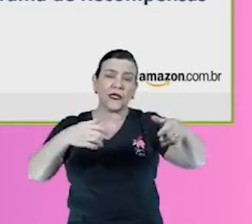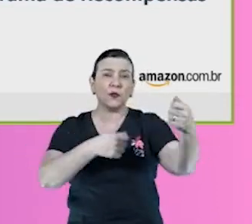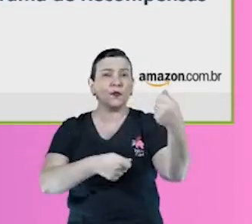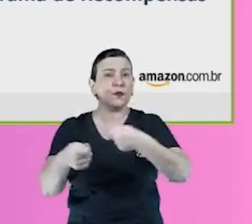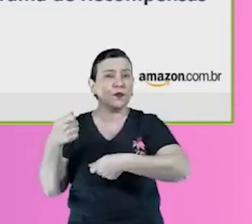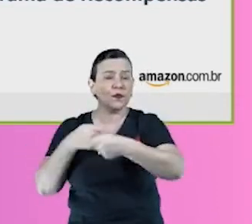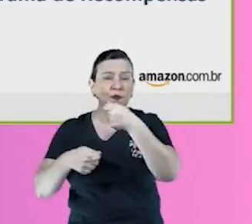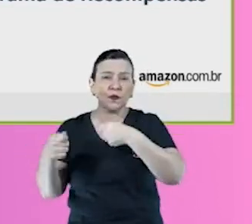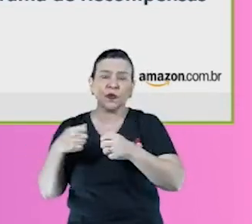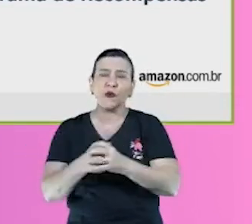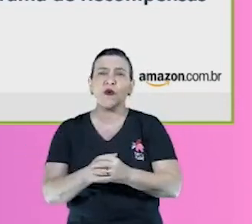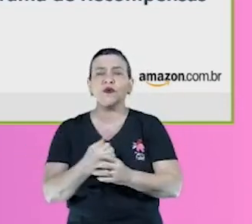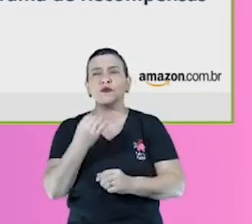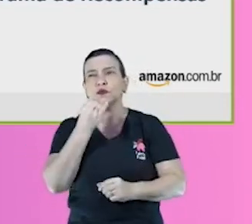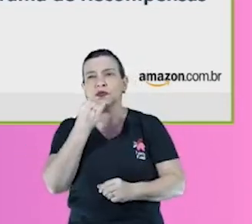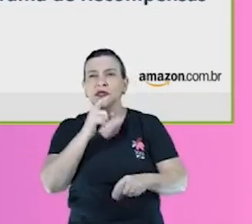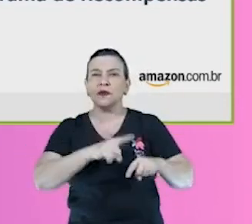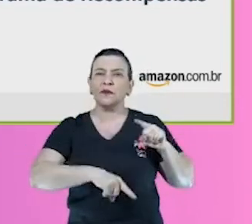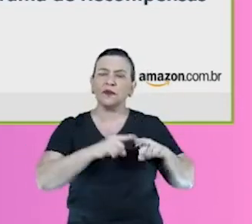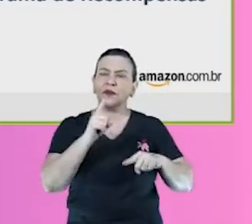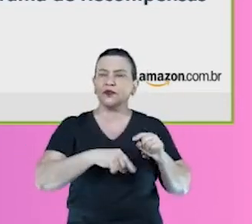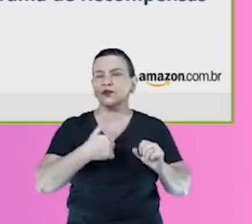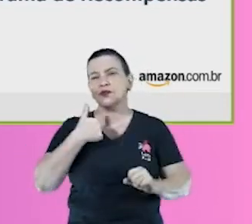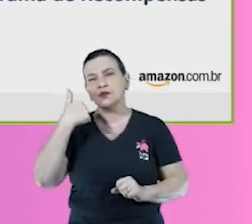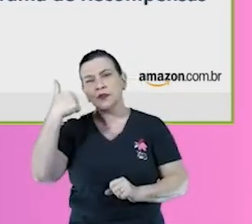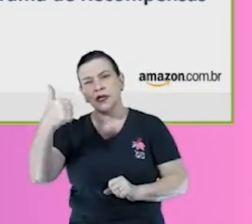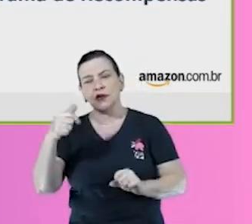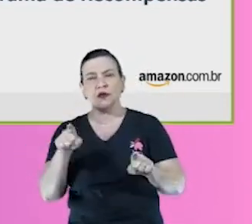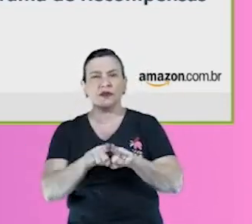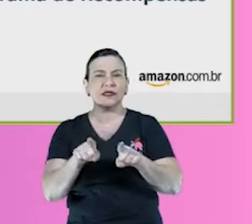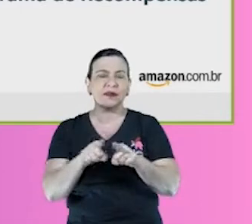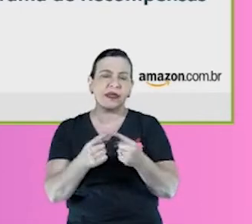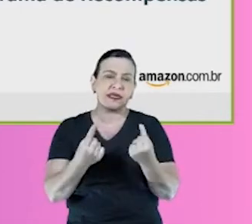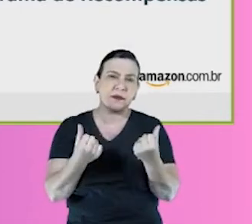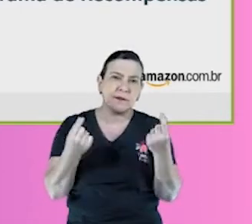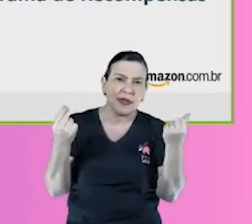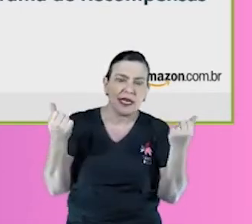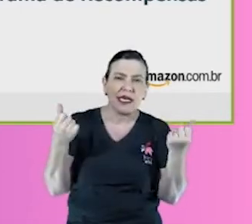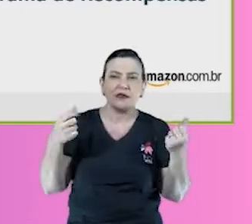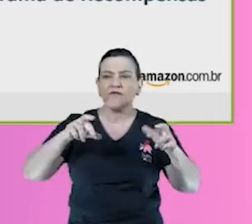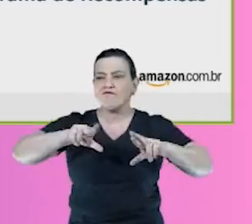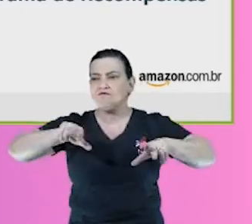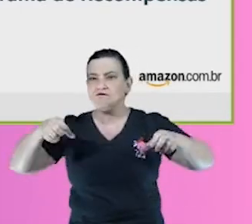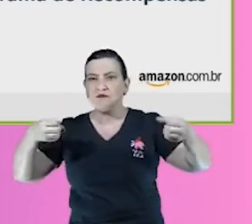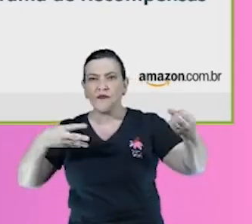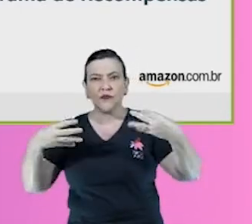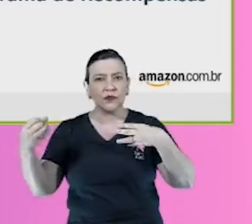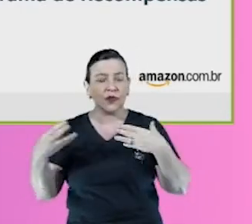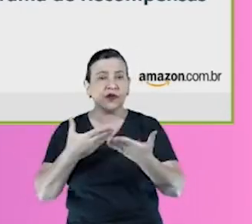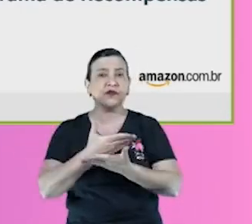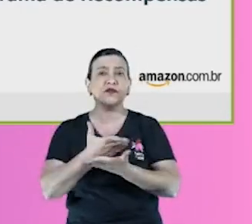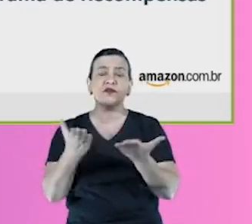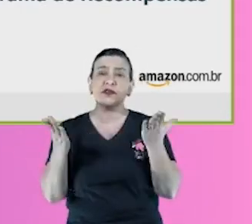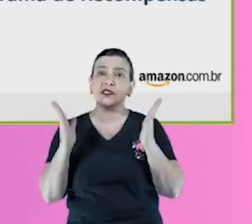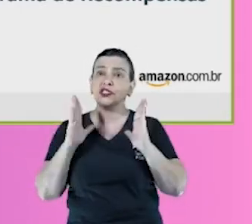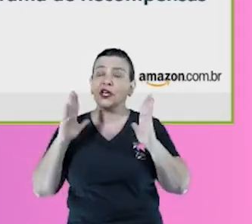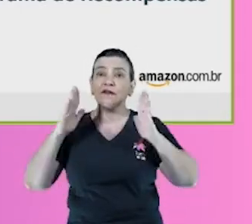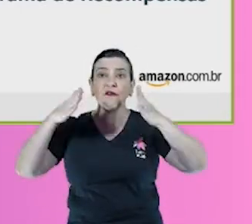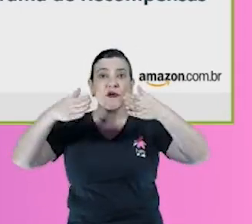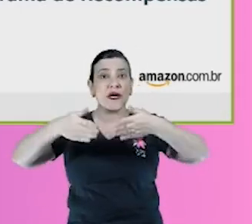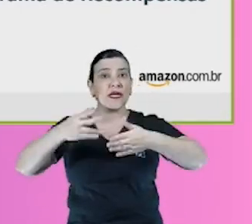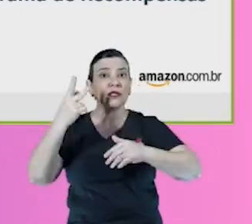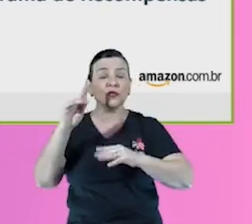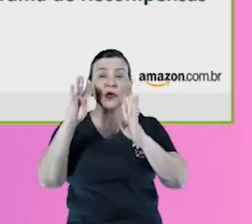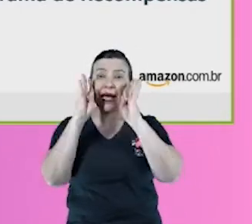quais são os melhores produtos, qual é o melhor preço, vou trazer coisas novas. Então, você tá focando sua atenção na parte